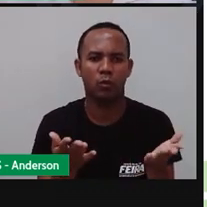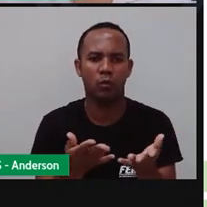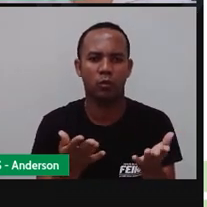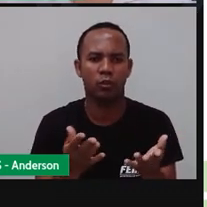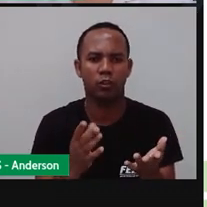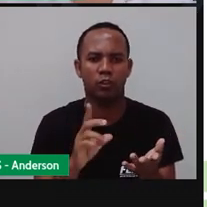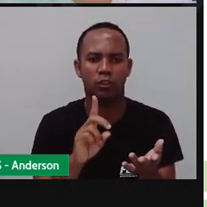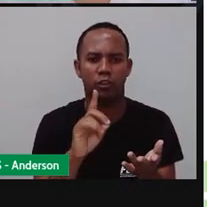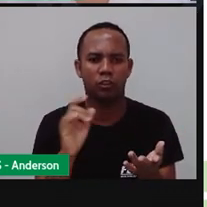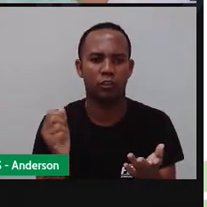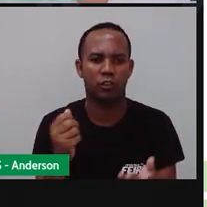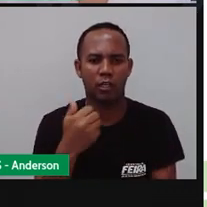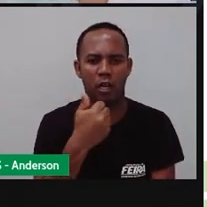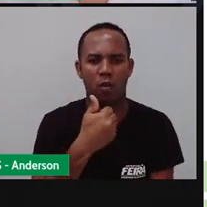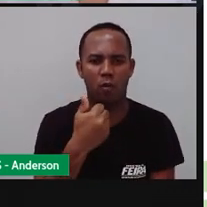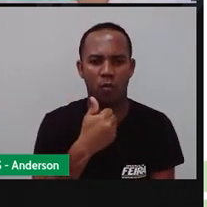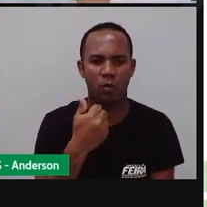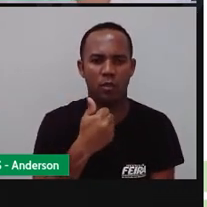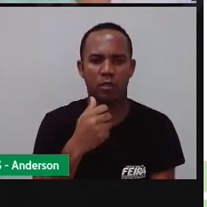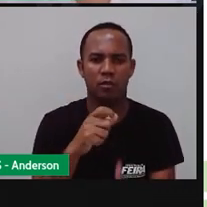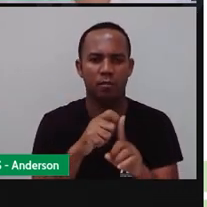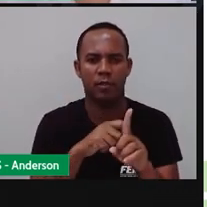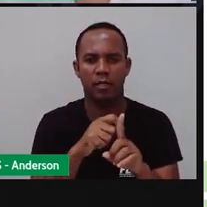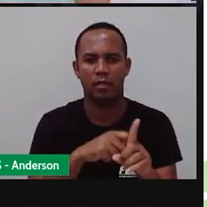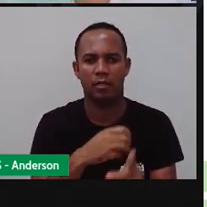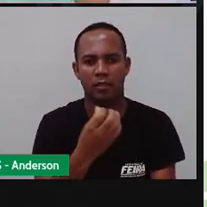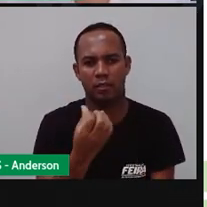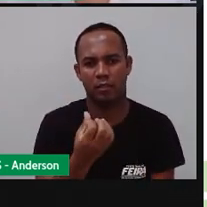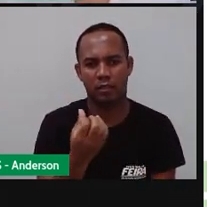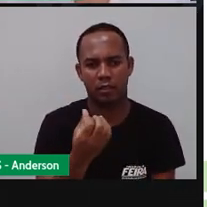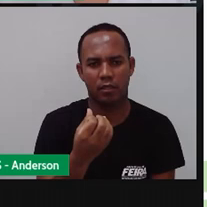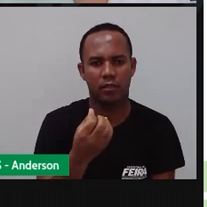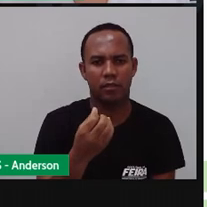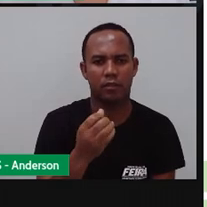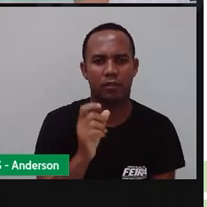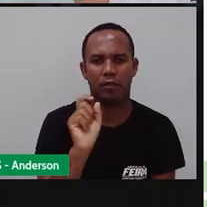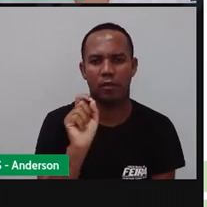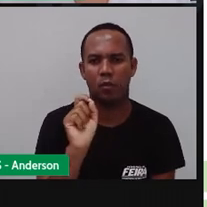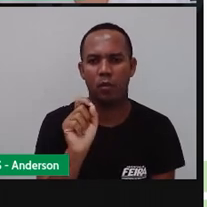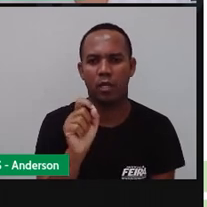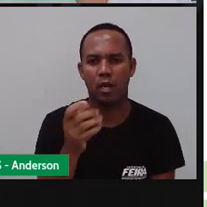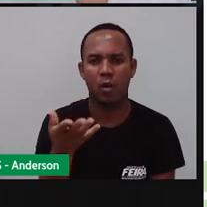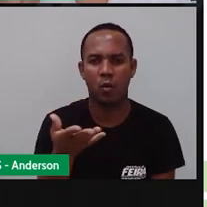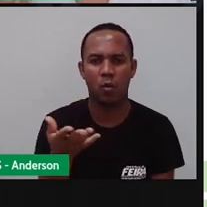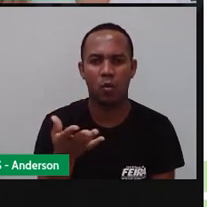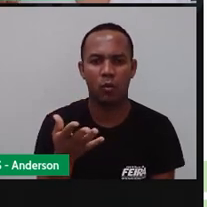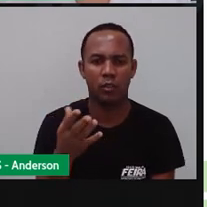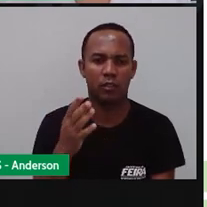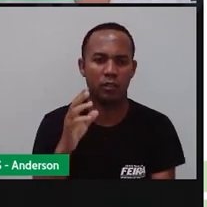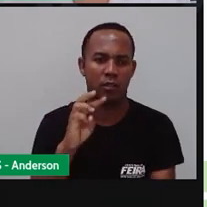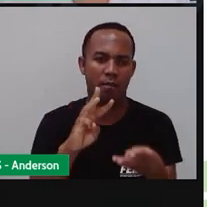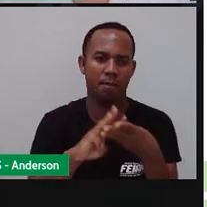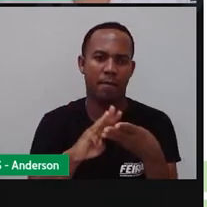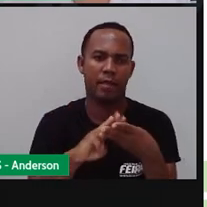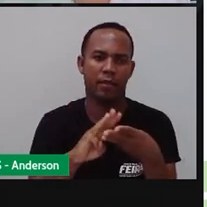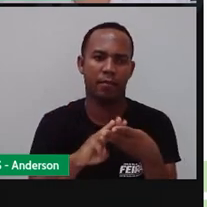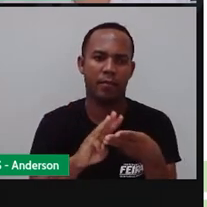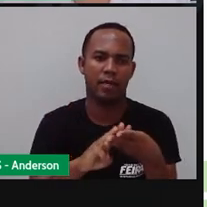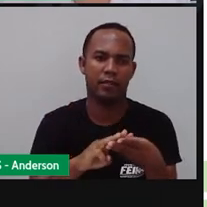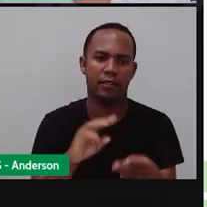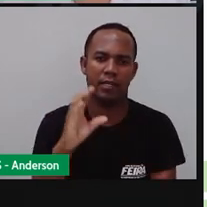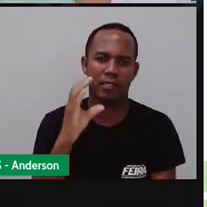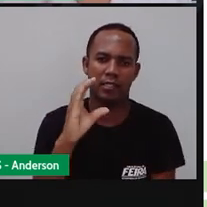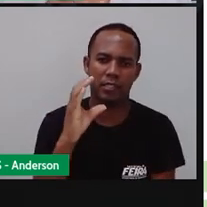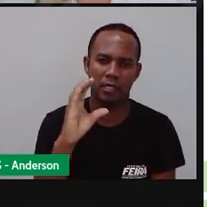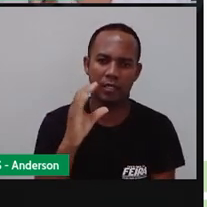de 2021. Nossa área de conhecimento interdisciplinar, matemática e ciências da